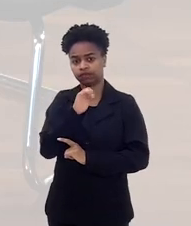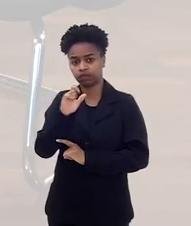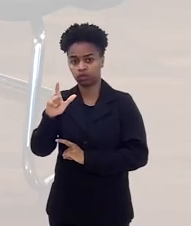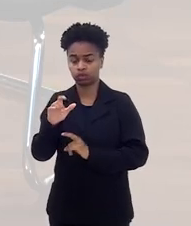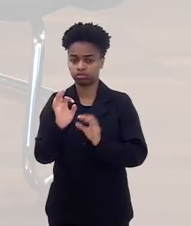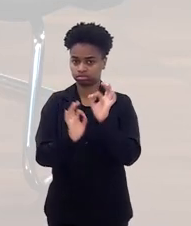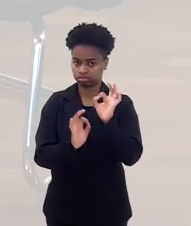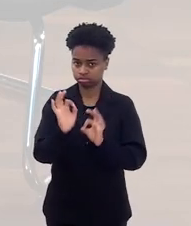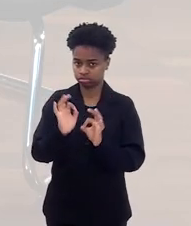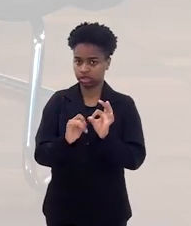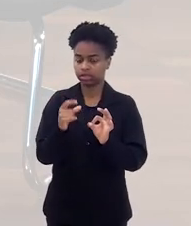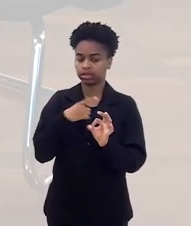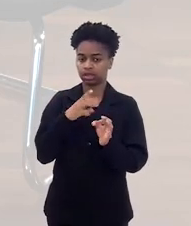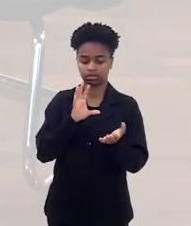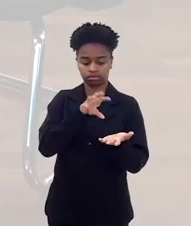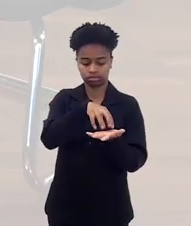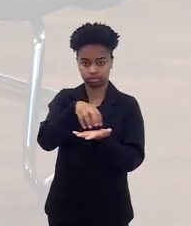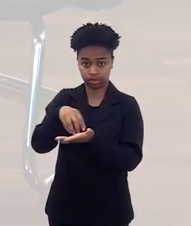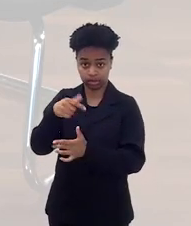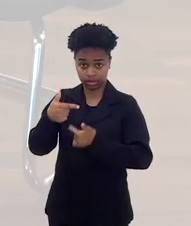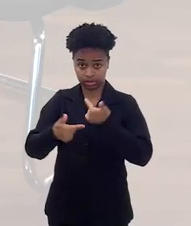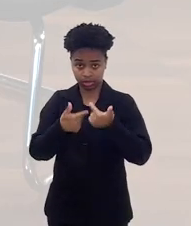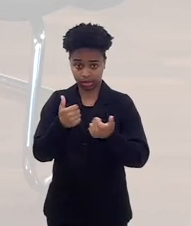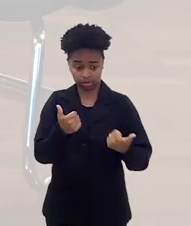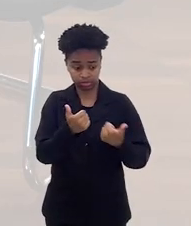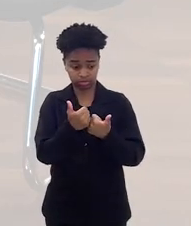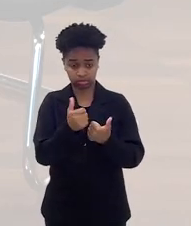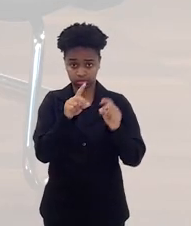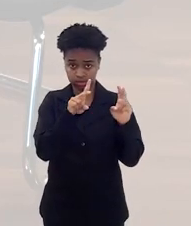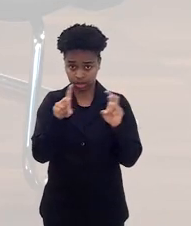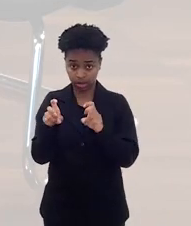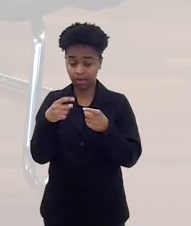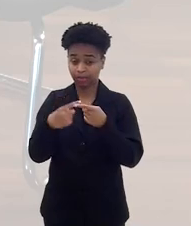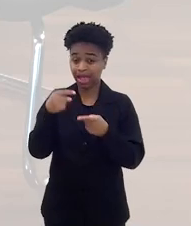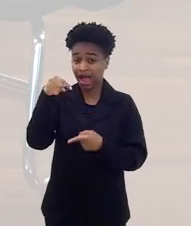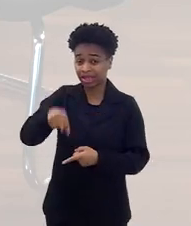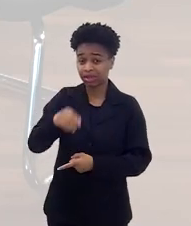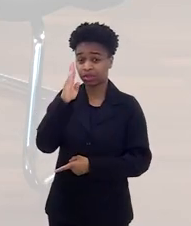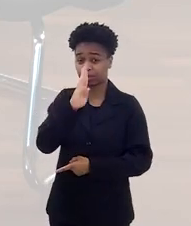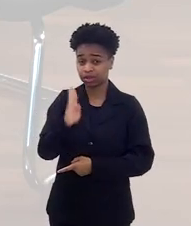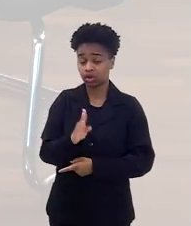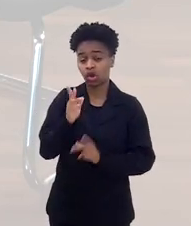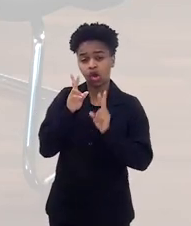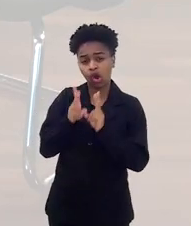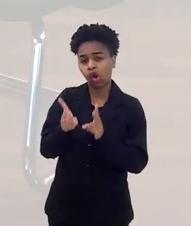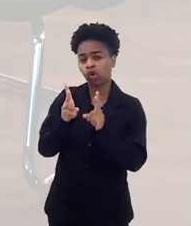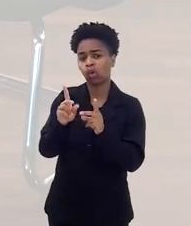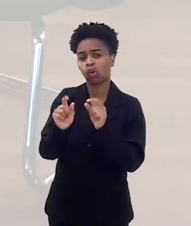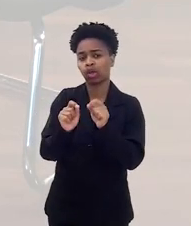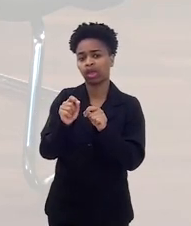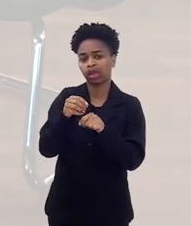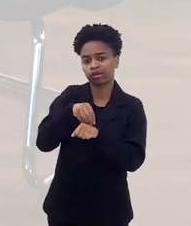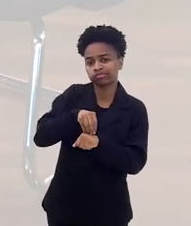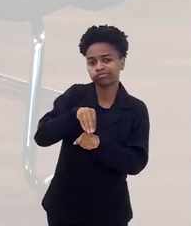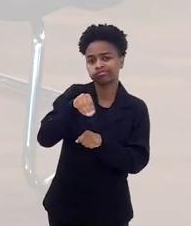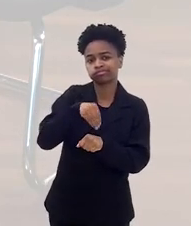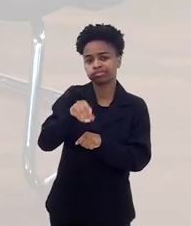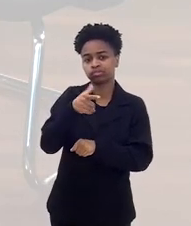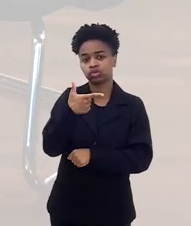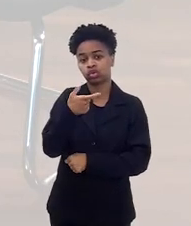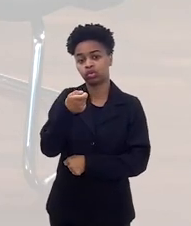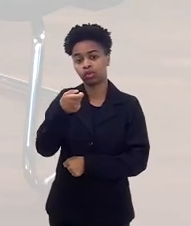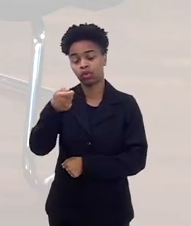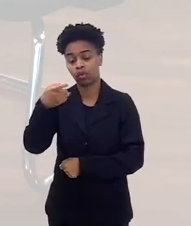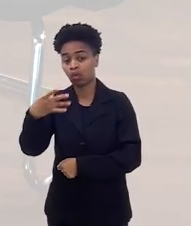organizações que trabalham com essa temática, de que o Brasil insiste naquela orientação originária de